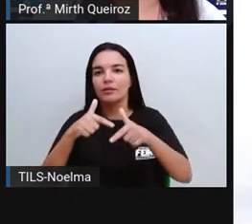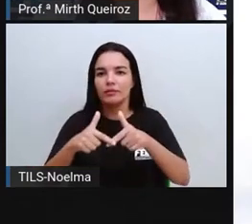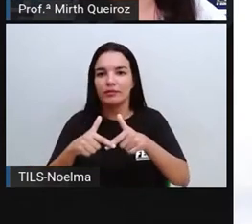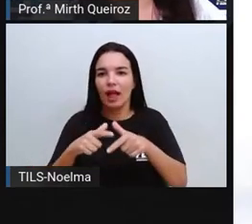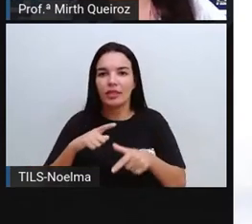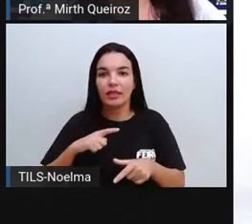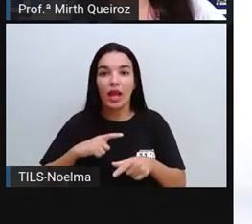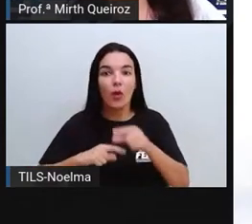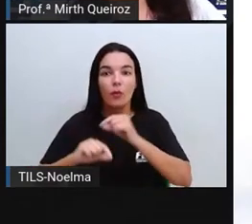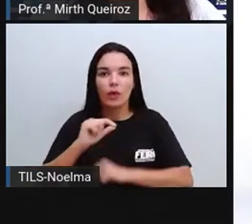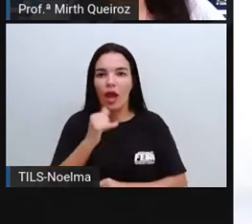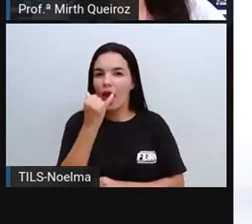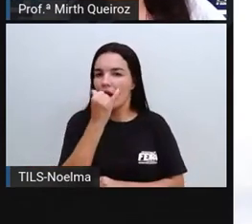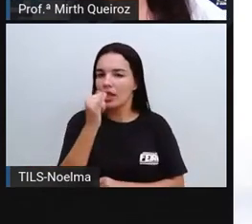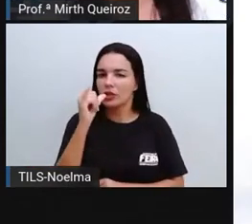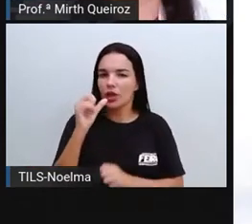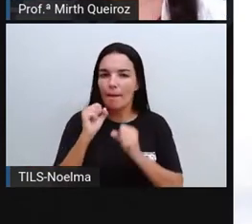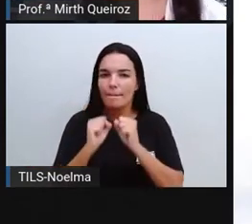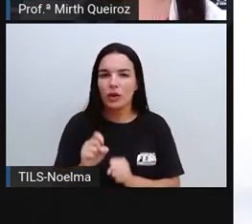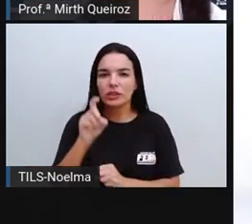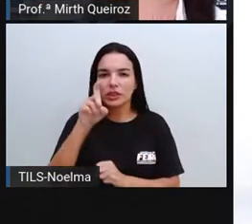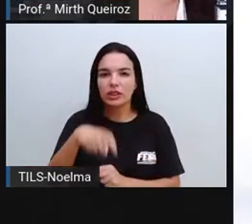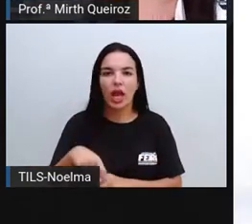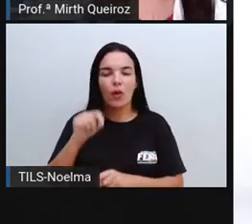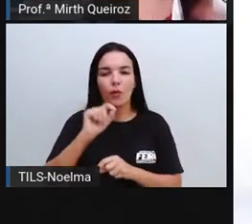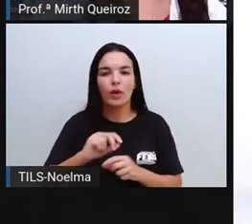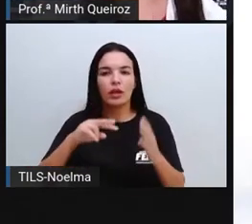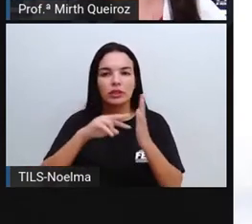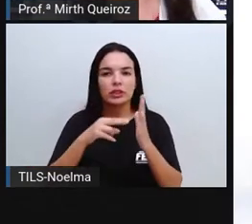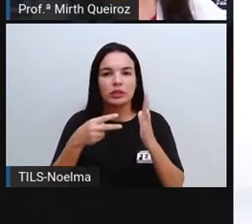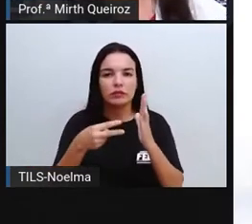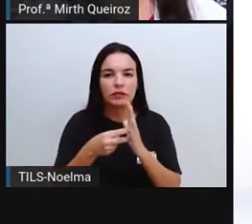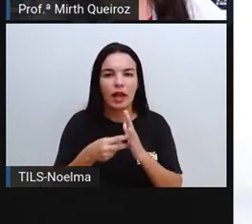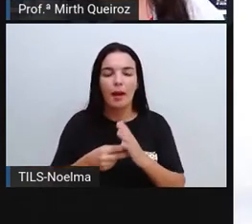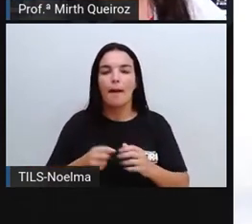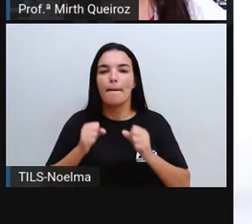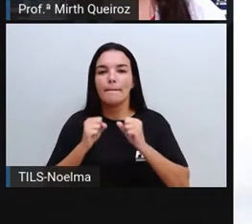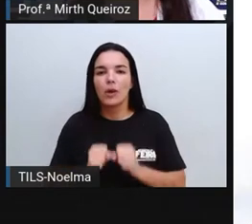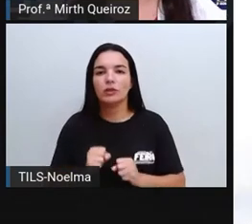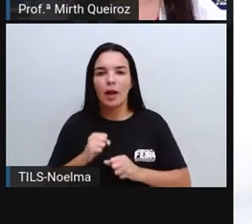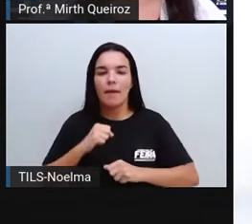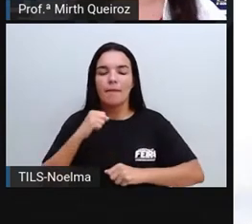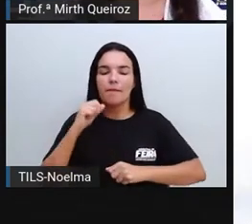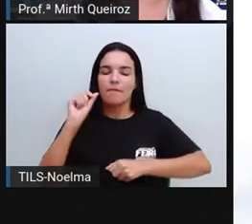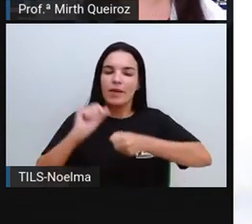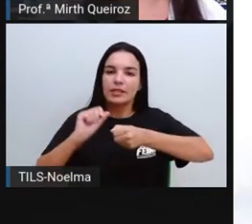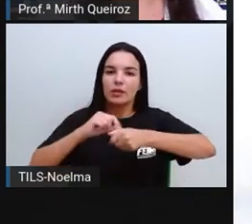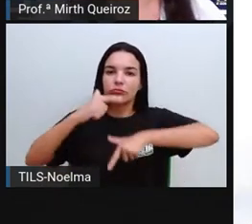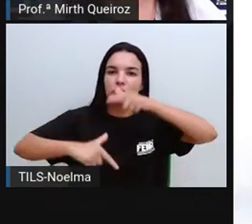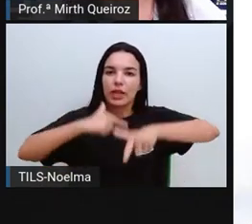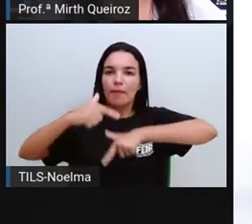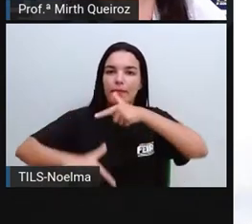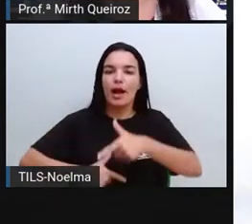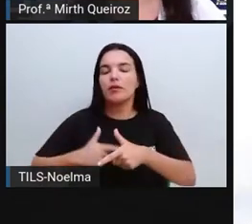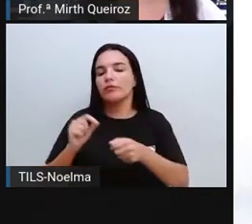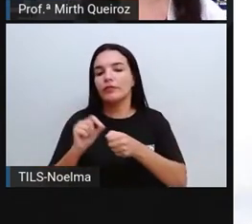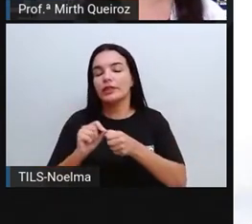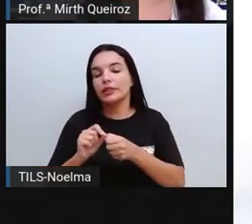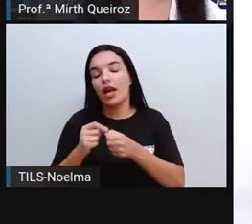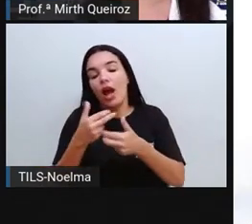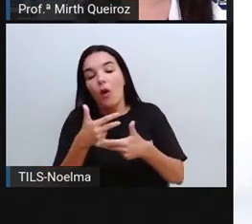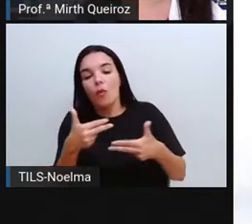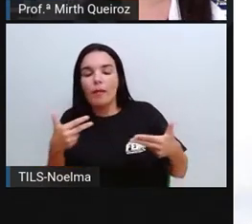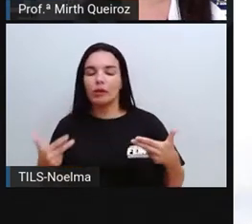realizar uma ação. Para a gente correr, para a gente pular, para a gente andar, a precisa ter o que? Energia. A